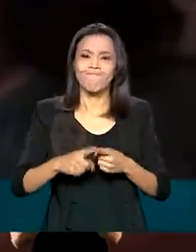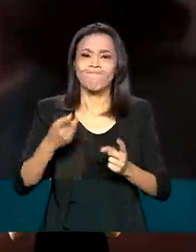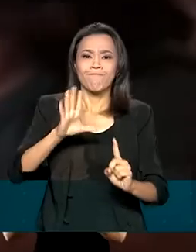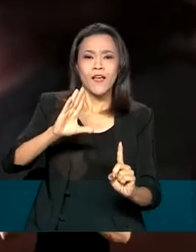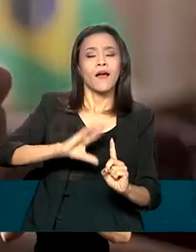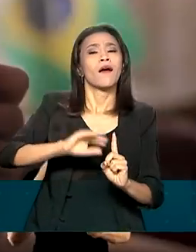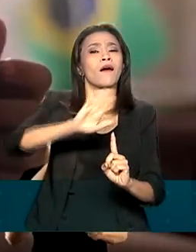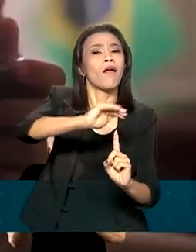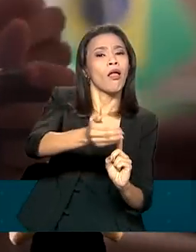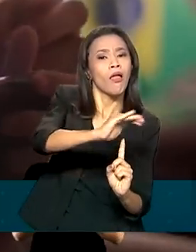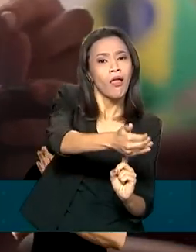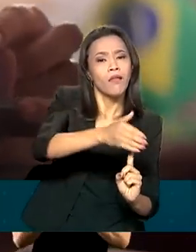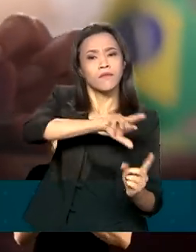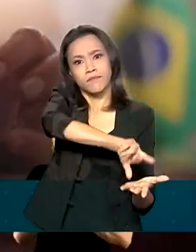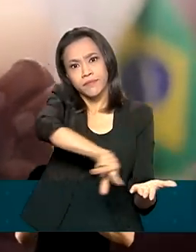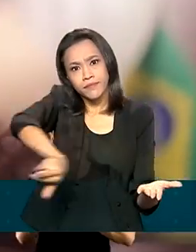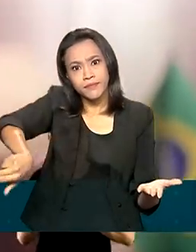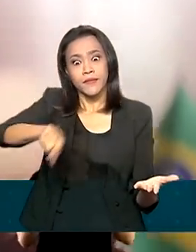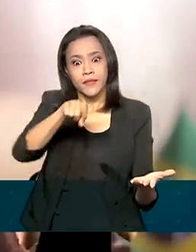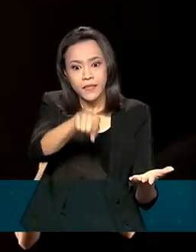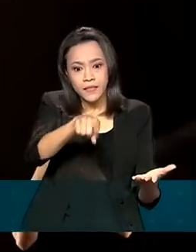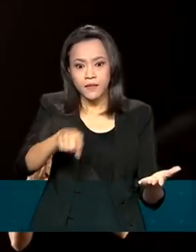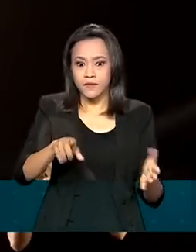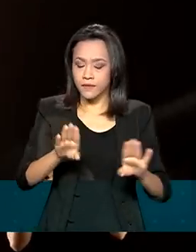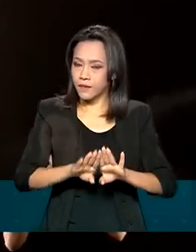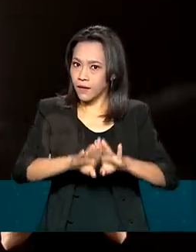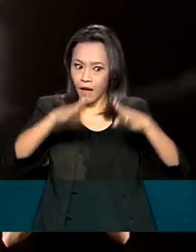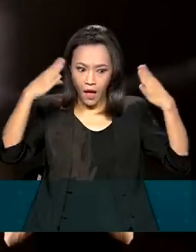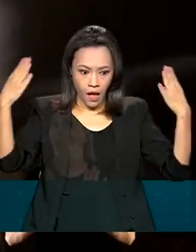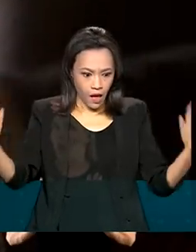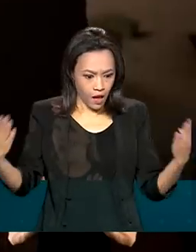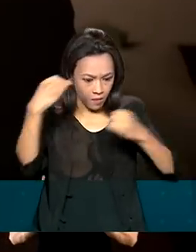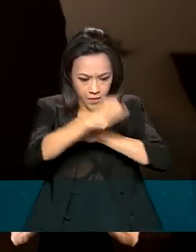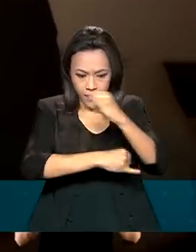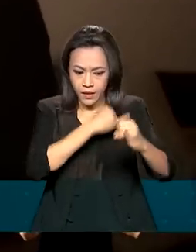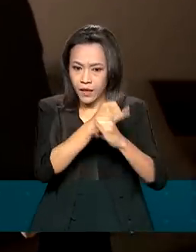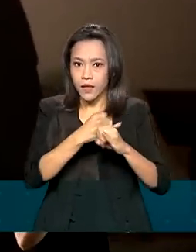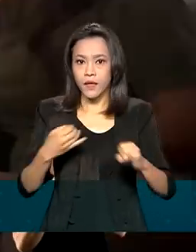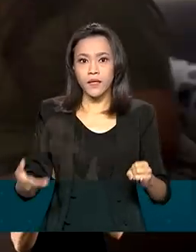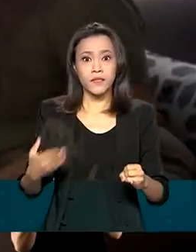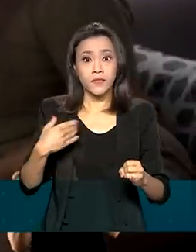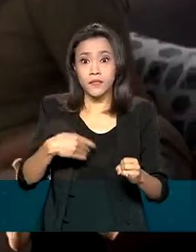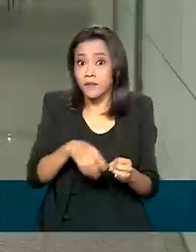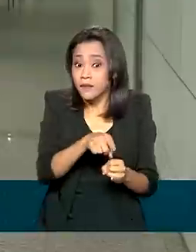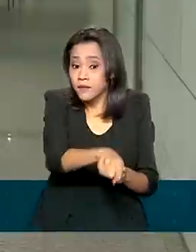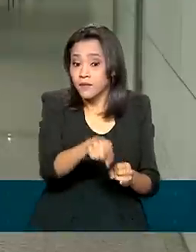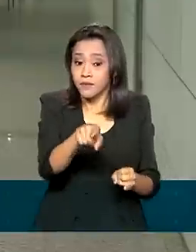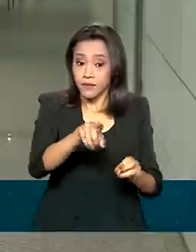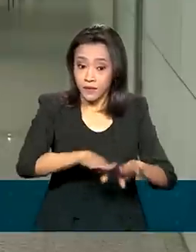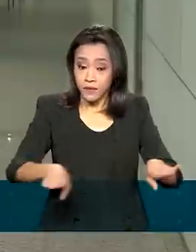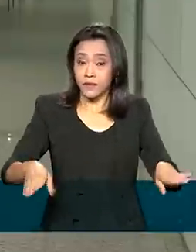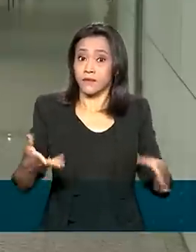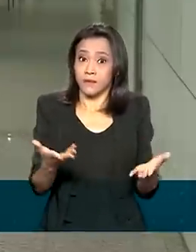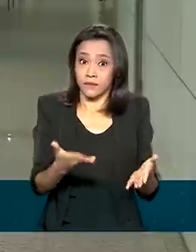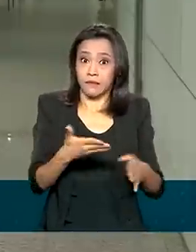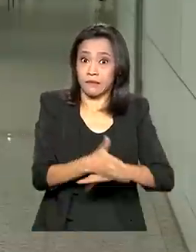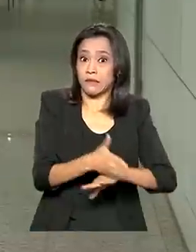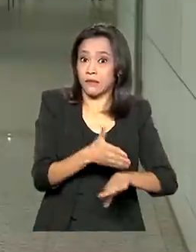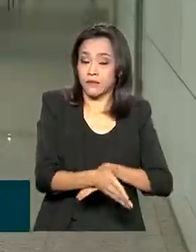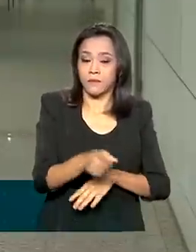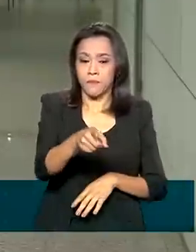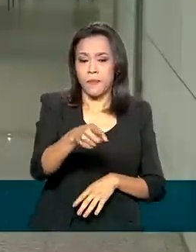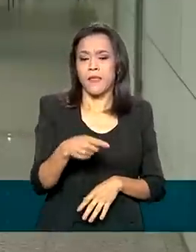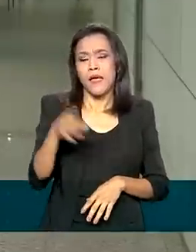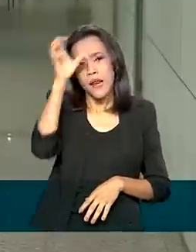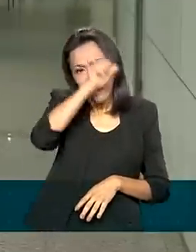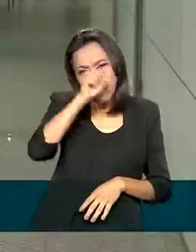a internet é uma porta de entrada para um mundo onde eles ficam totalmente expostos. Eles aprendem o linguajar de uma